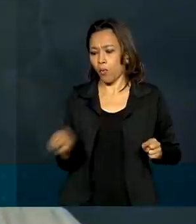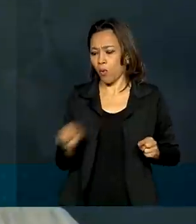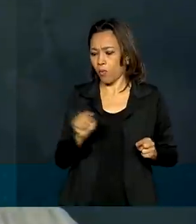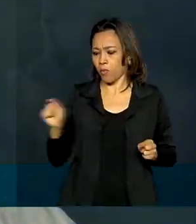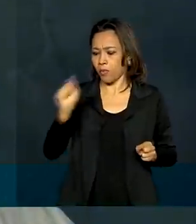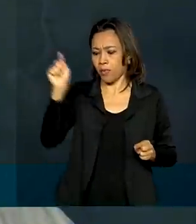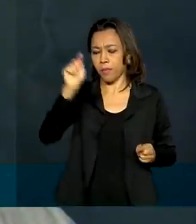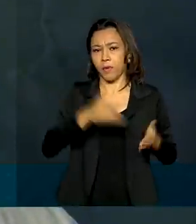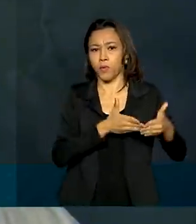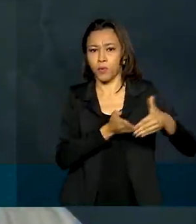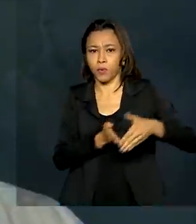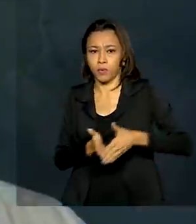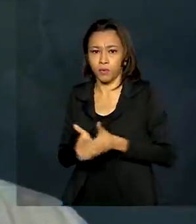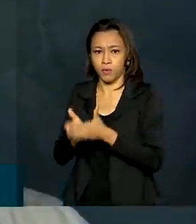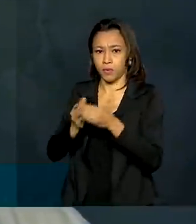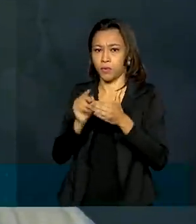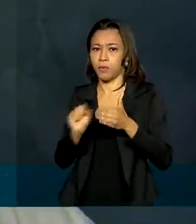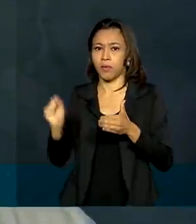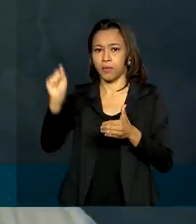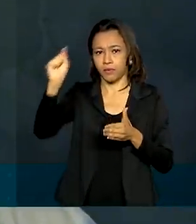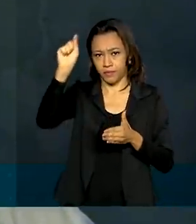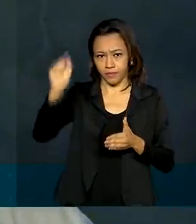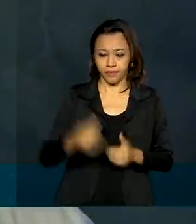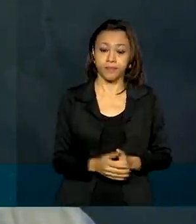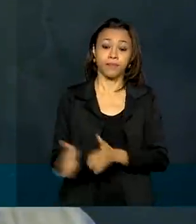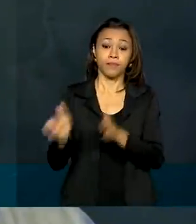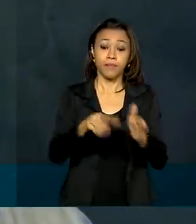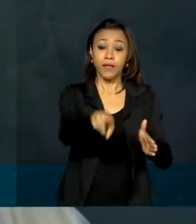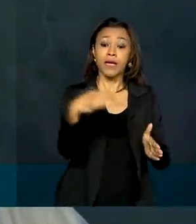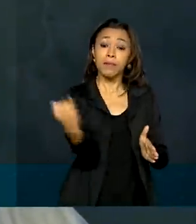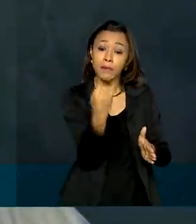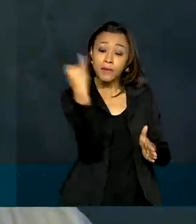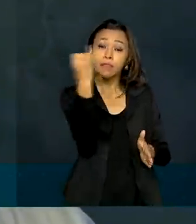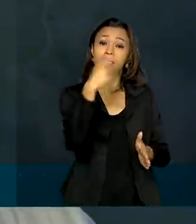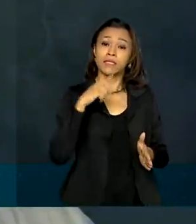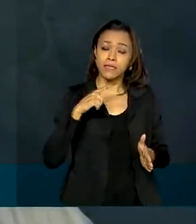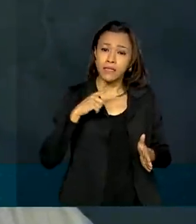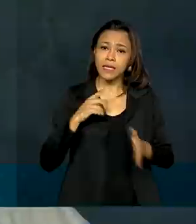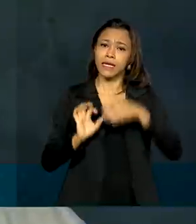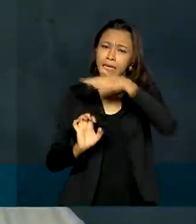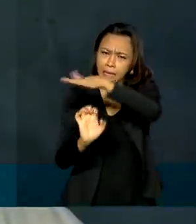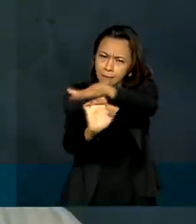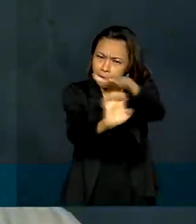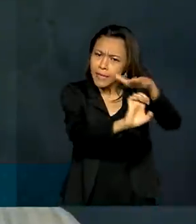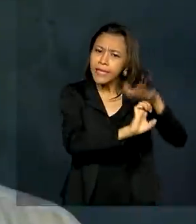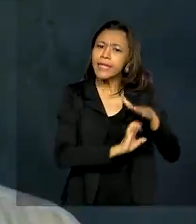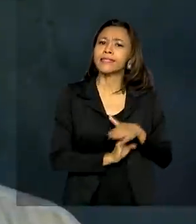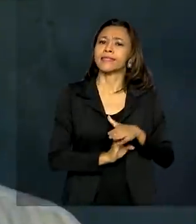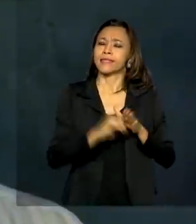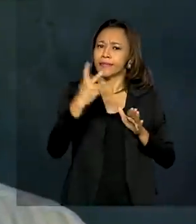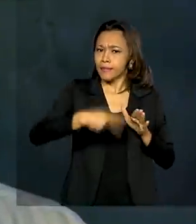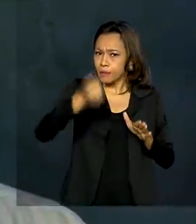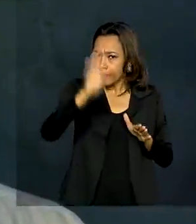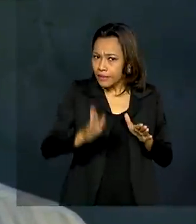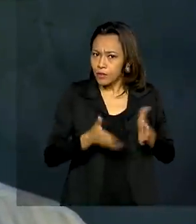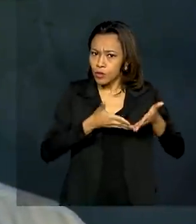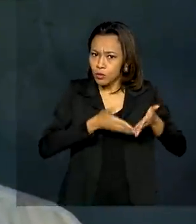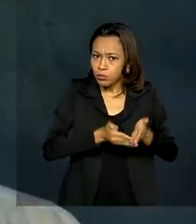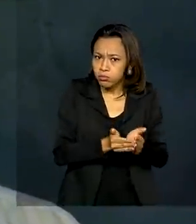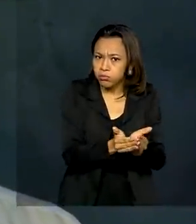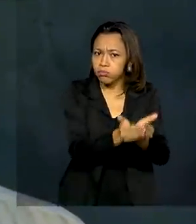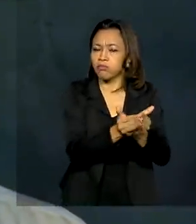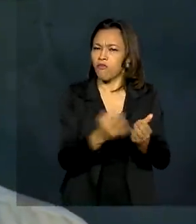fundamental para termos empresas brasileiras de navegação competitivas, uma navegação nacional